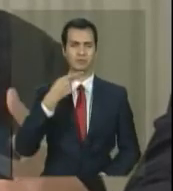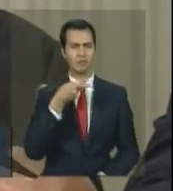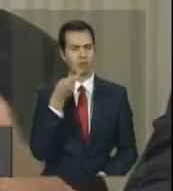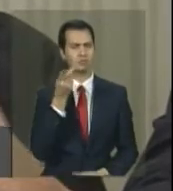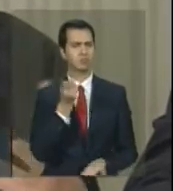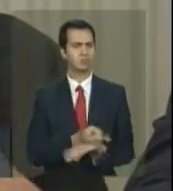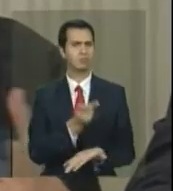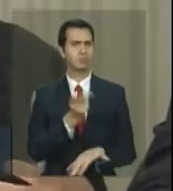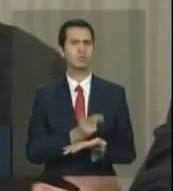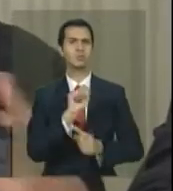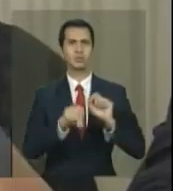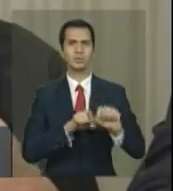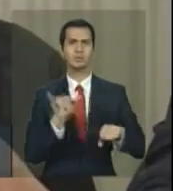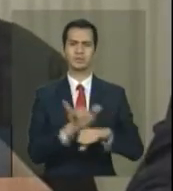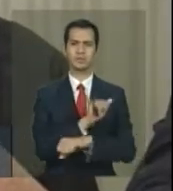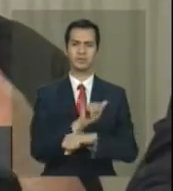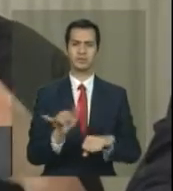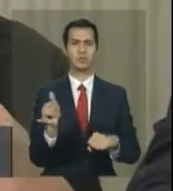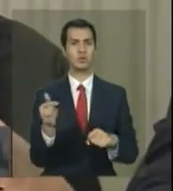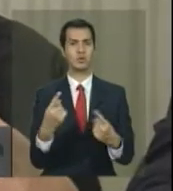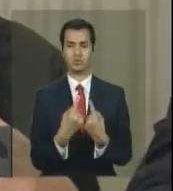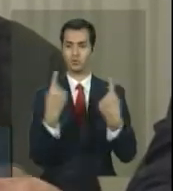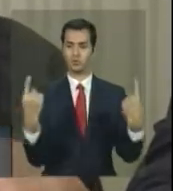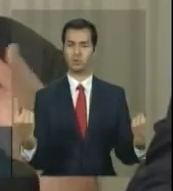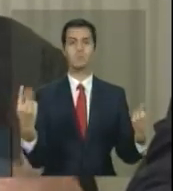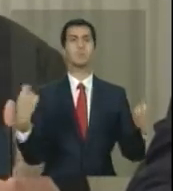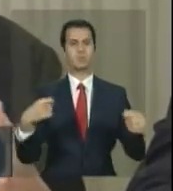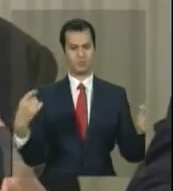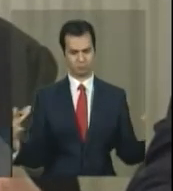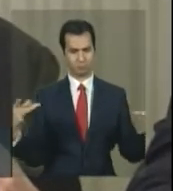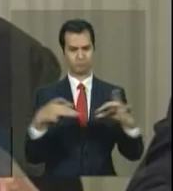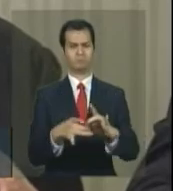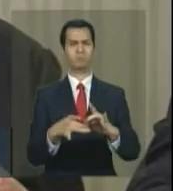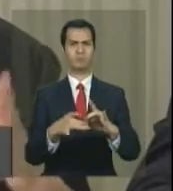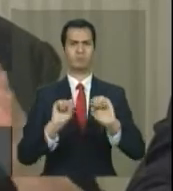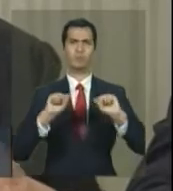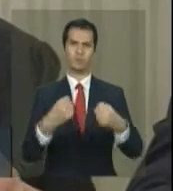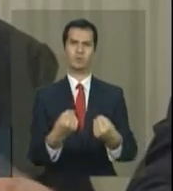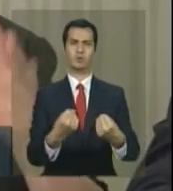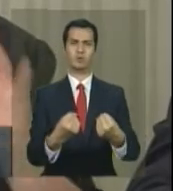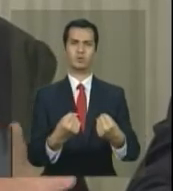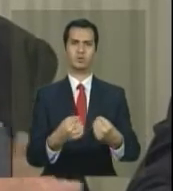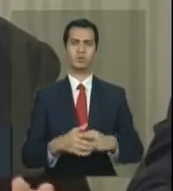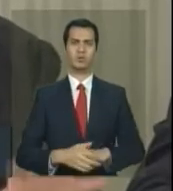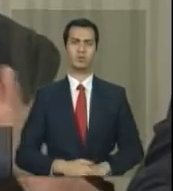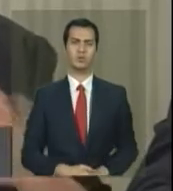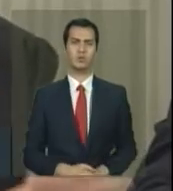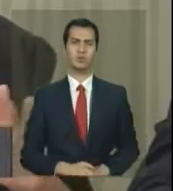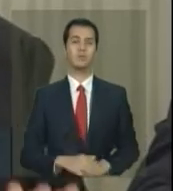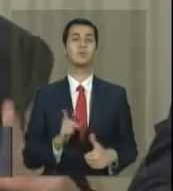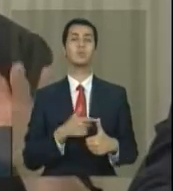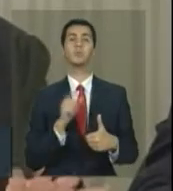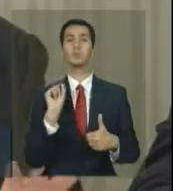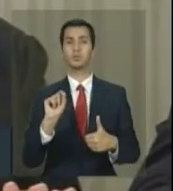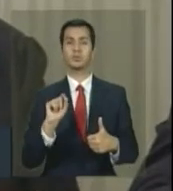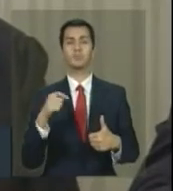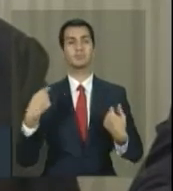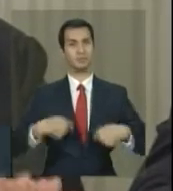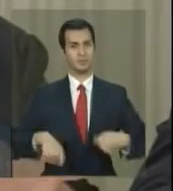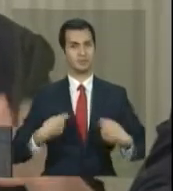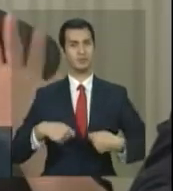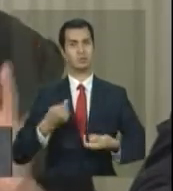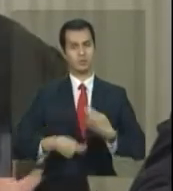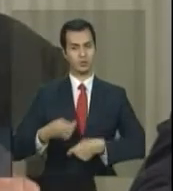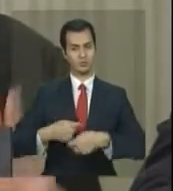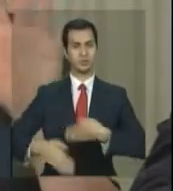isso são duas estratégias que nos interessam, que elas andem juntas e que elas se fortaleçam. Então, primeira questão, é fundamental continuar